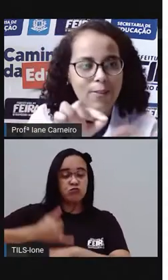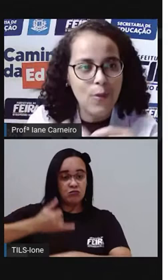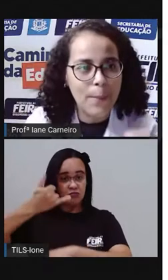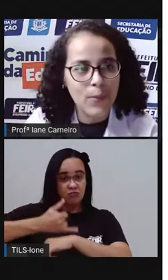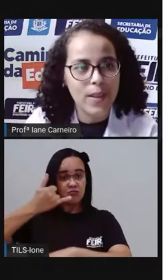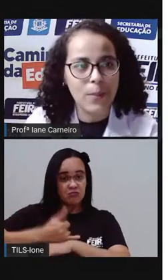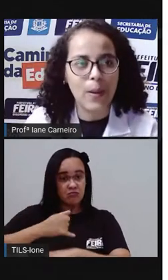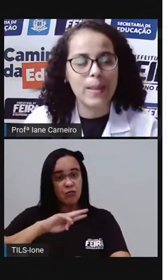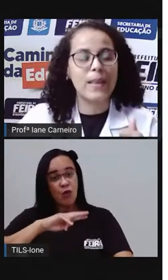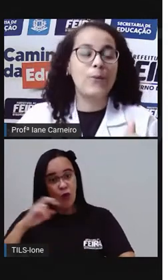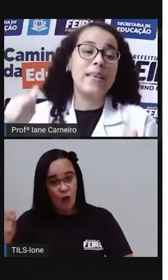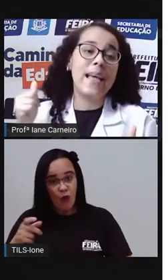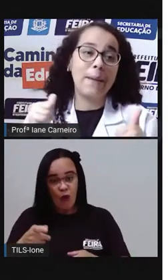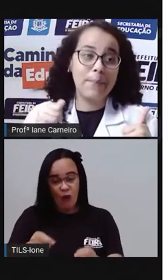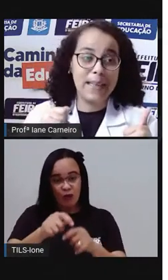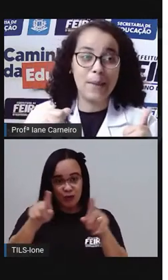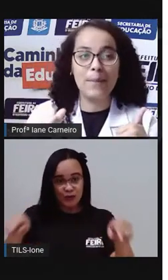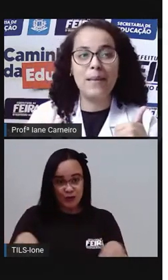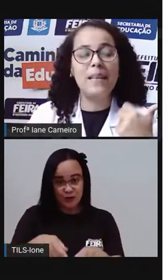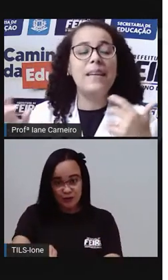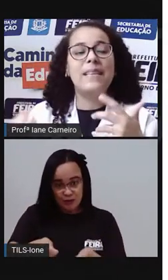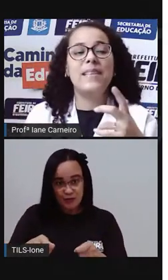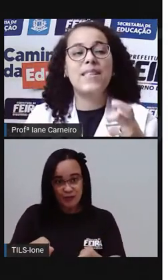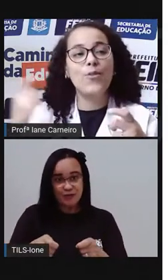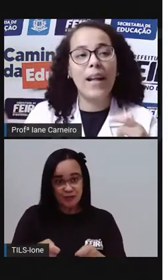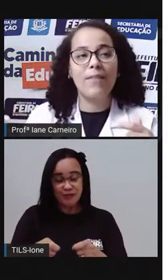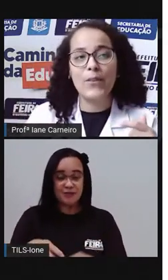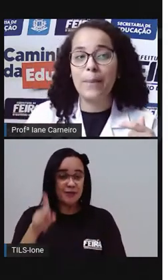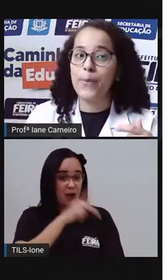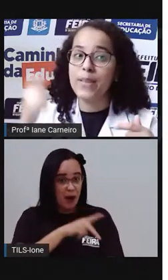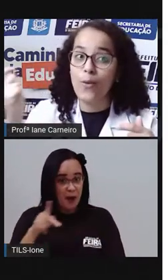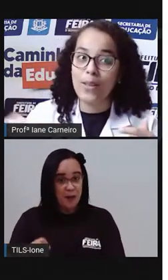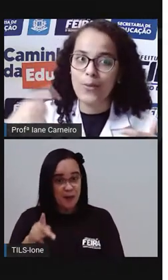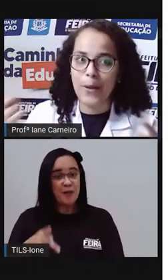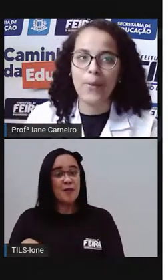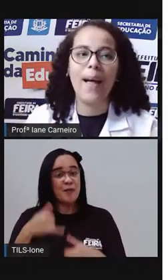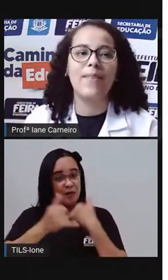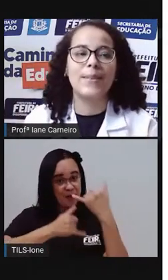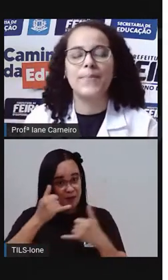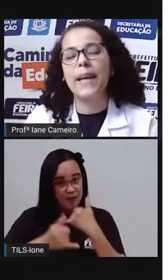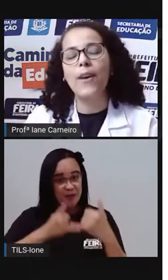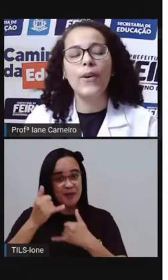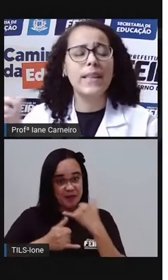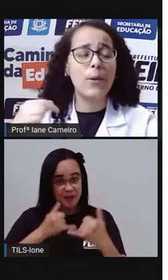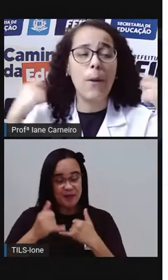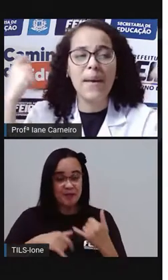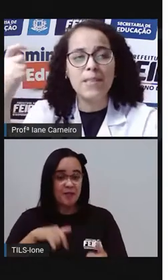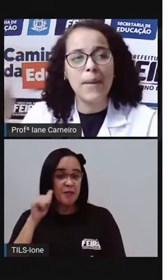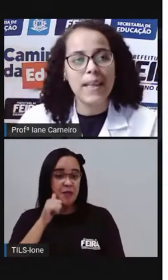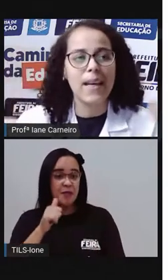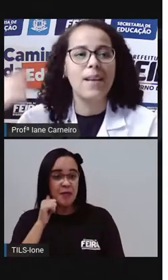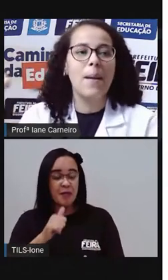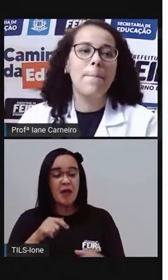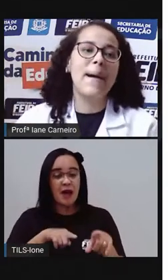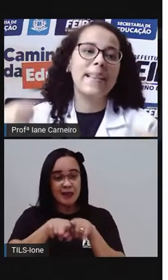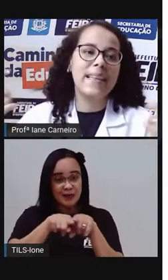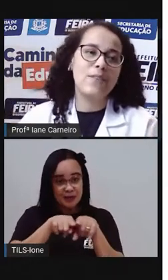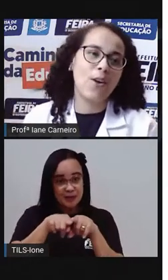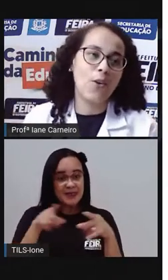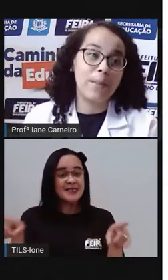a Pró botava uma ponta no portão e a minha irmã segurava outra ponta enquanto eu pulava. Ou então eu mesma ia